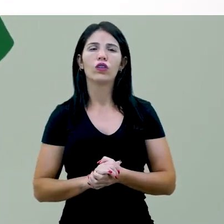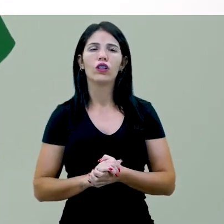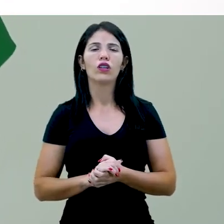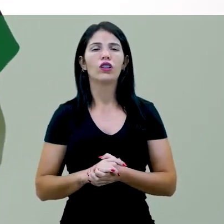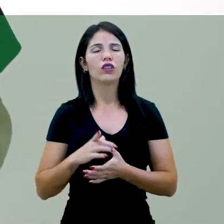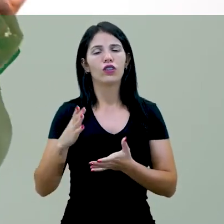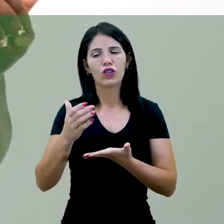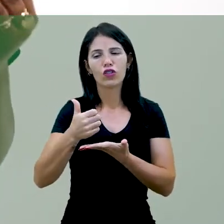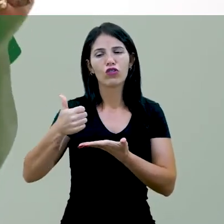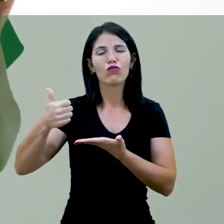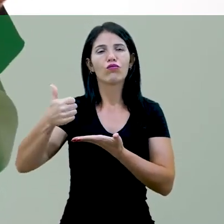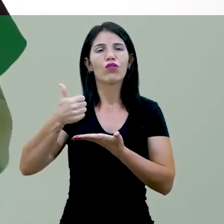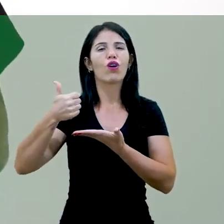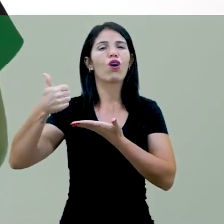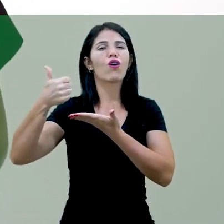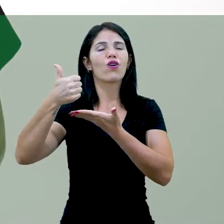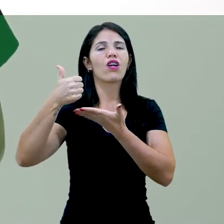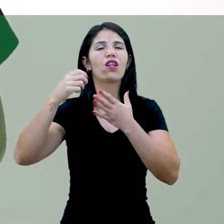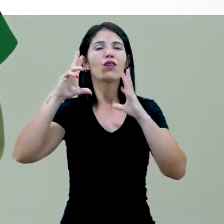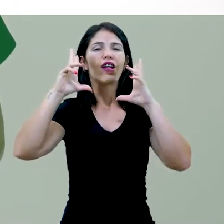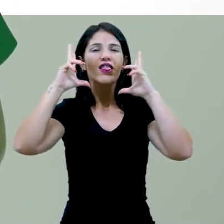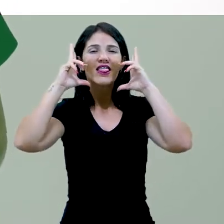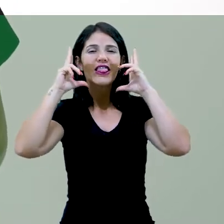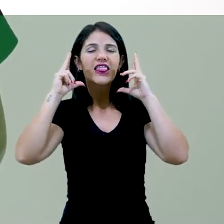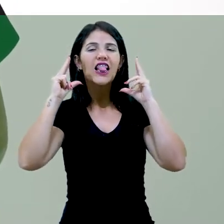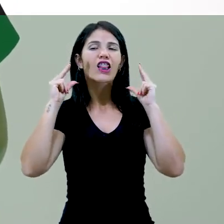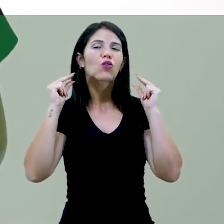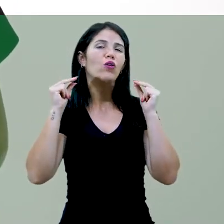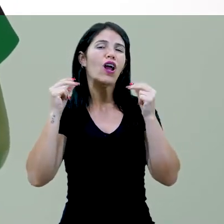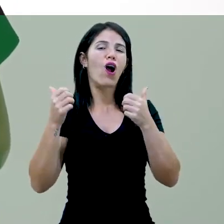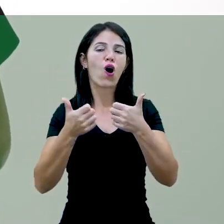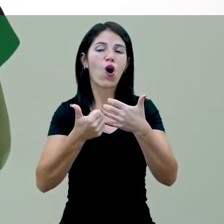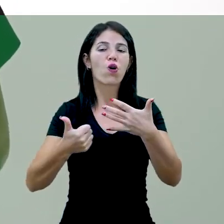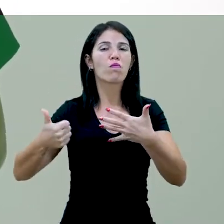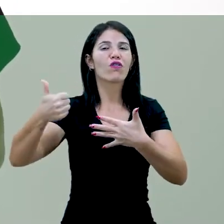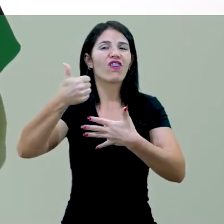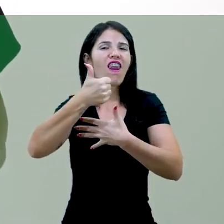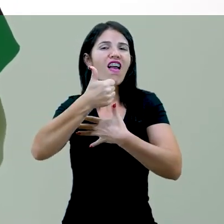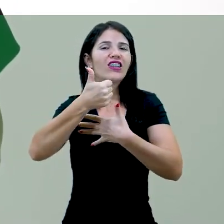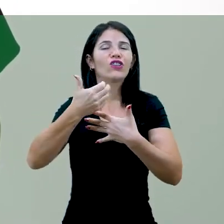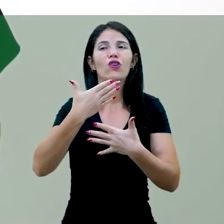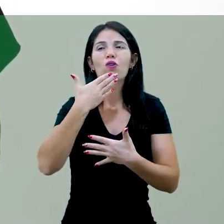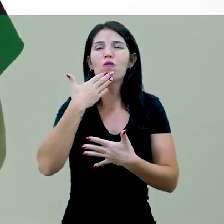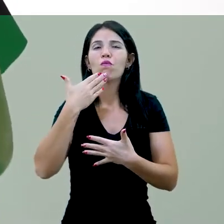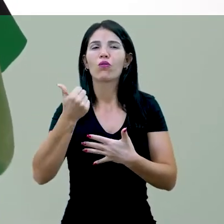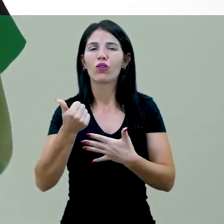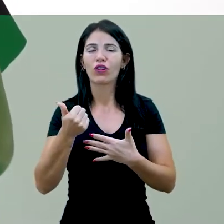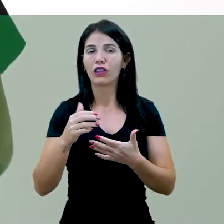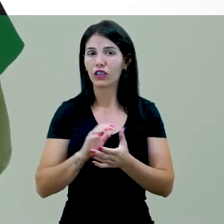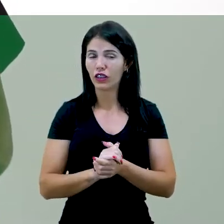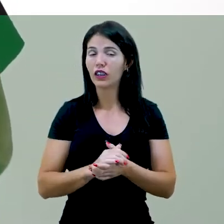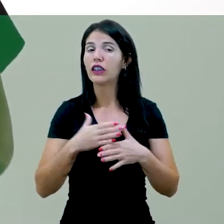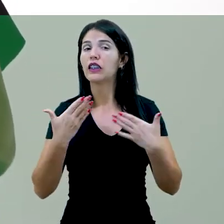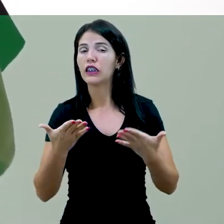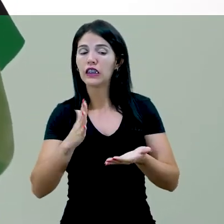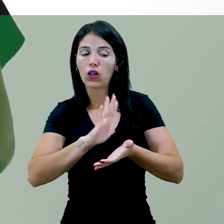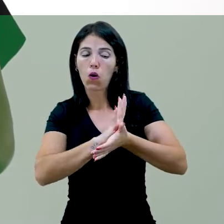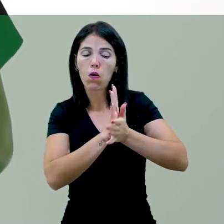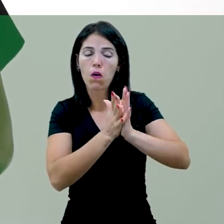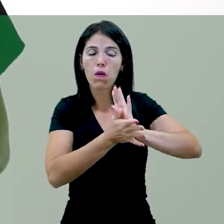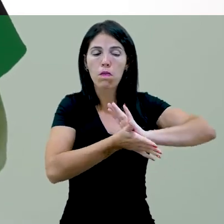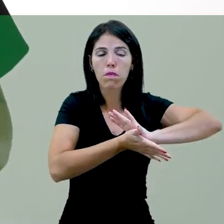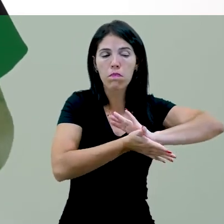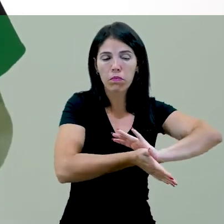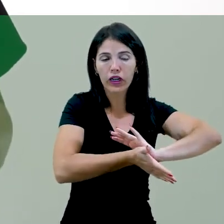privilégios assumido como natural, como norma. Assim, o conjunto de preconceitos direcionado à população negra